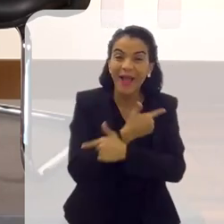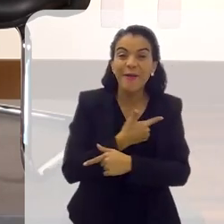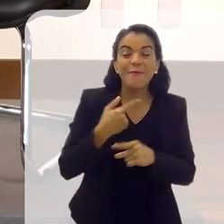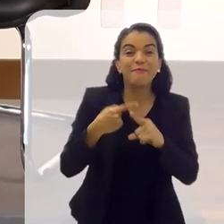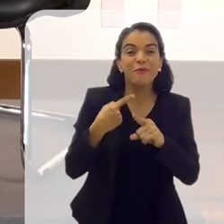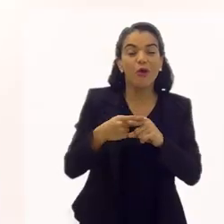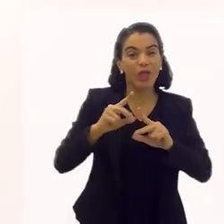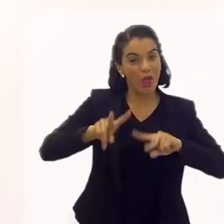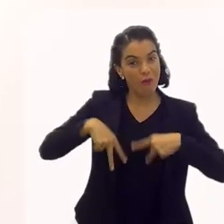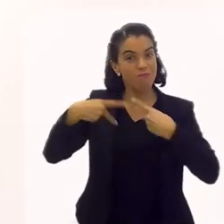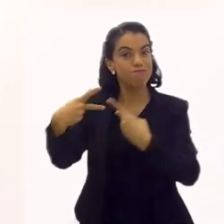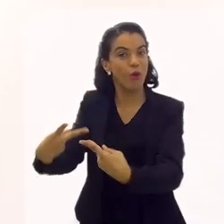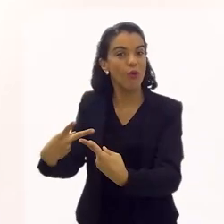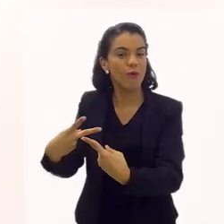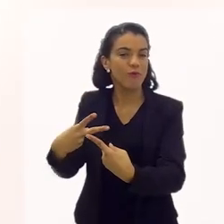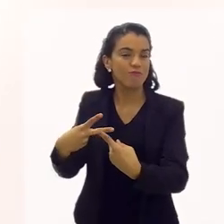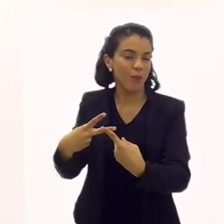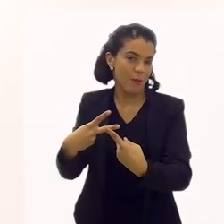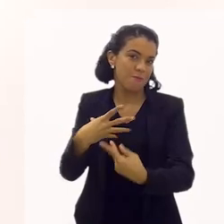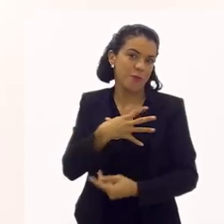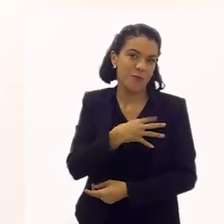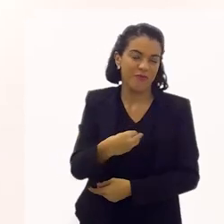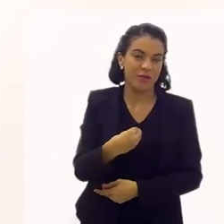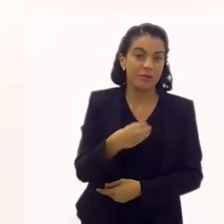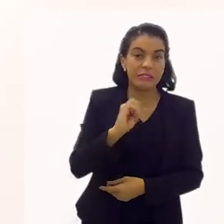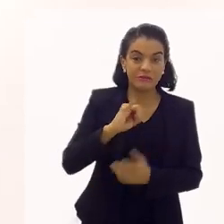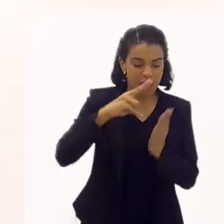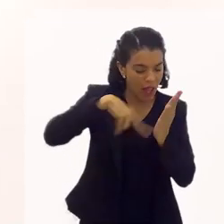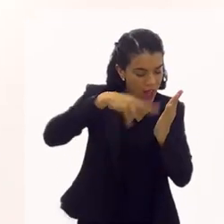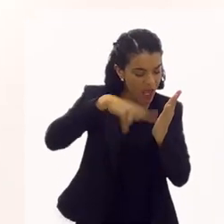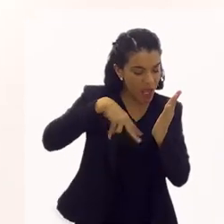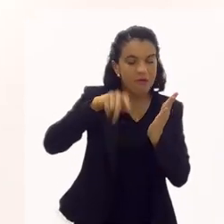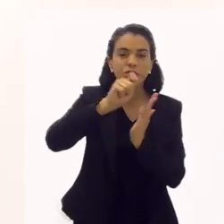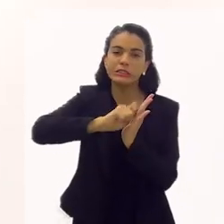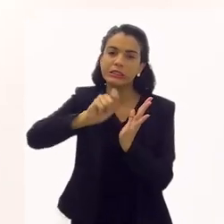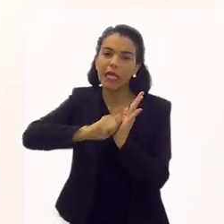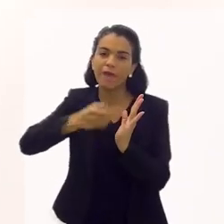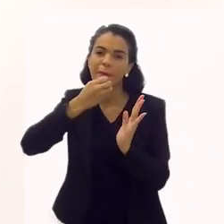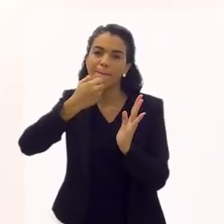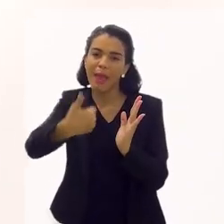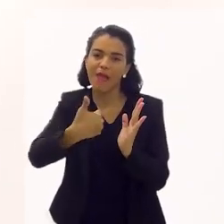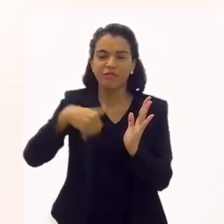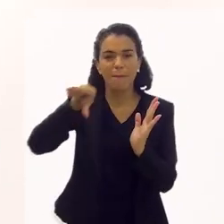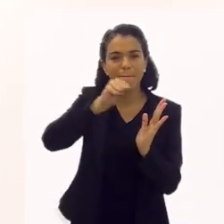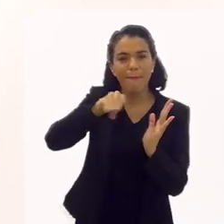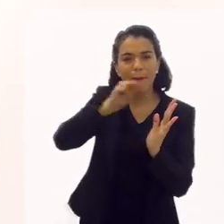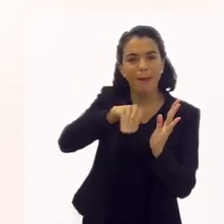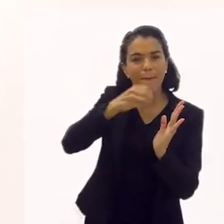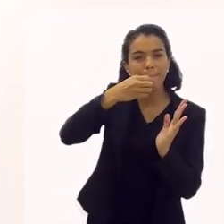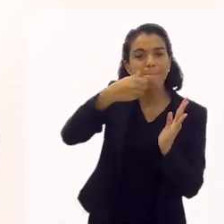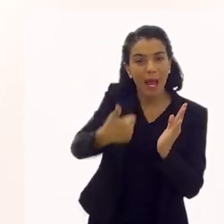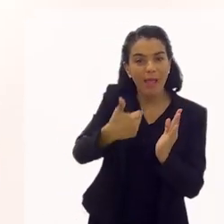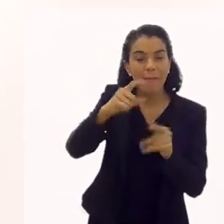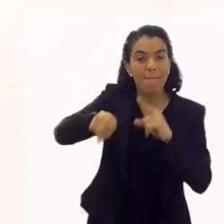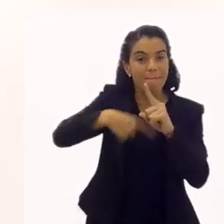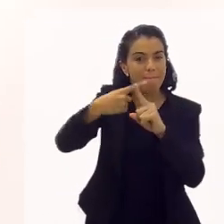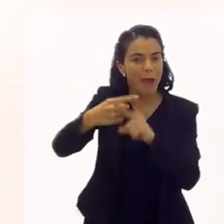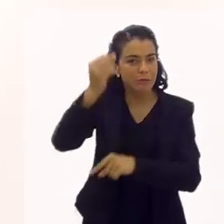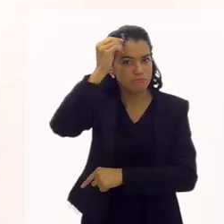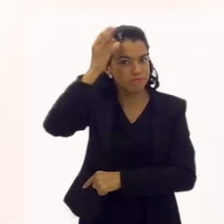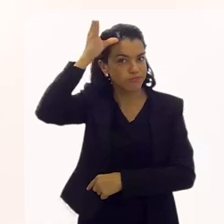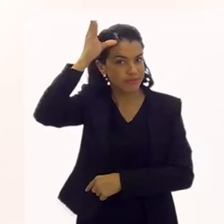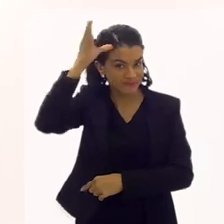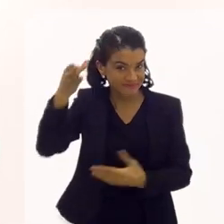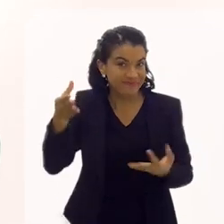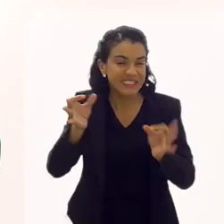Mas é uma coisa assim, que eu passei para eles, porque se você lê, você escreve bem, você fala bem, além do